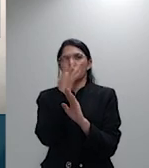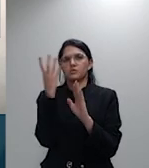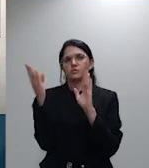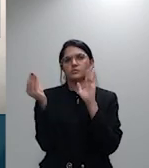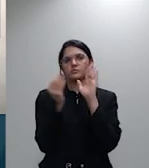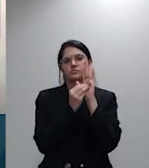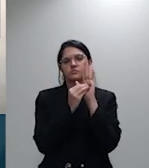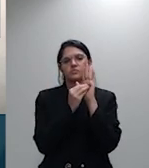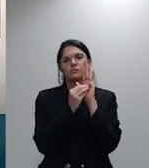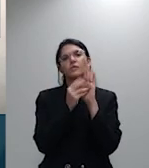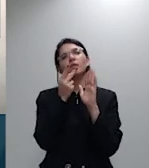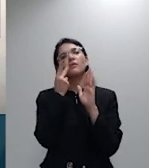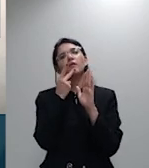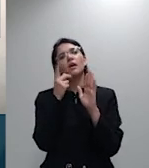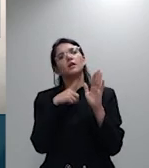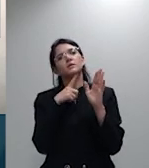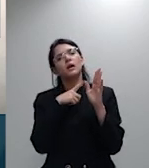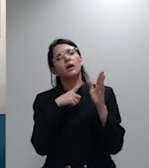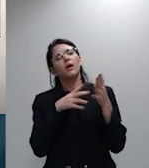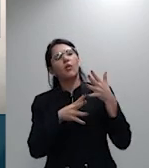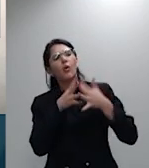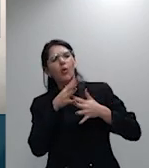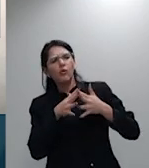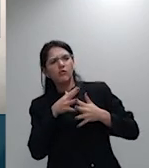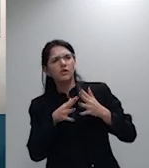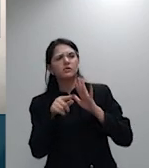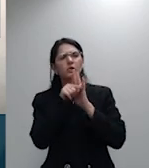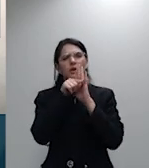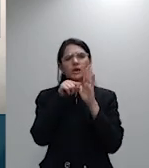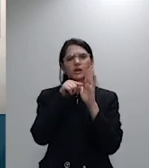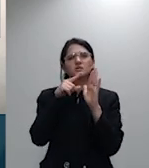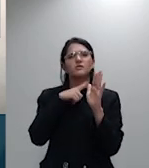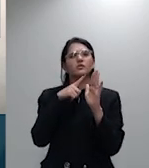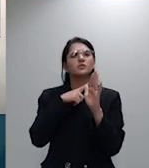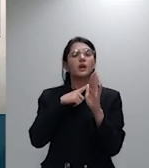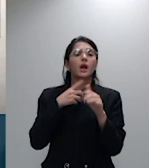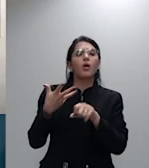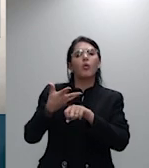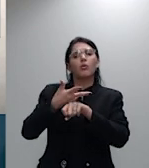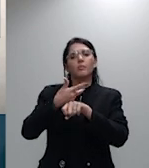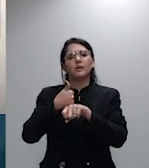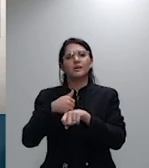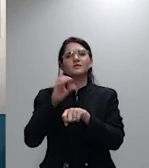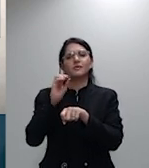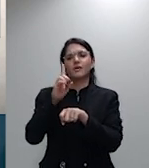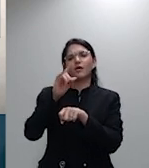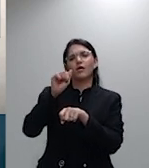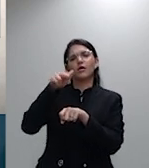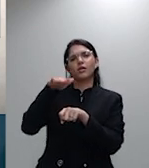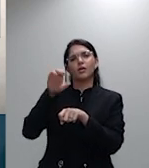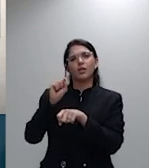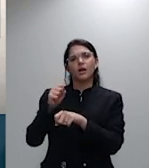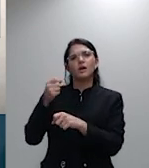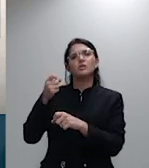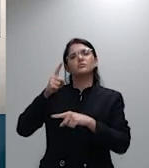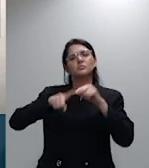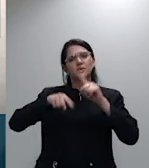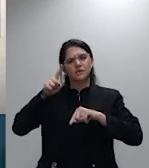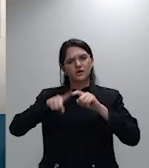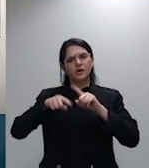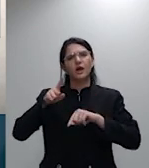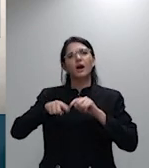ação de reparação de danos materiais e morais ajuizada por viúva de trabalhador falecido durante atividade laboral